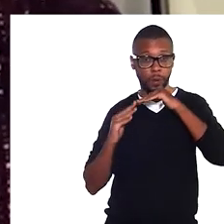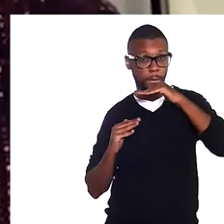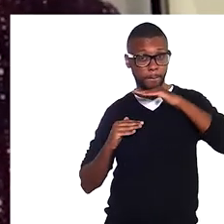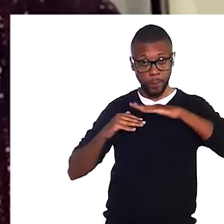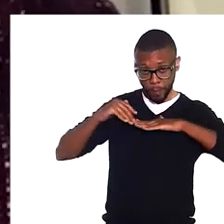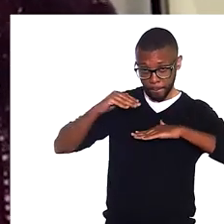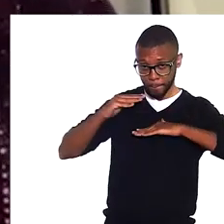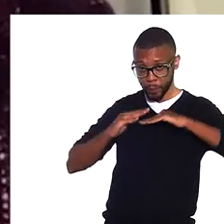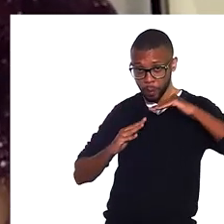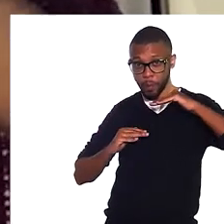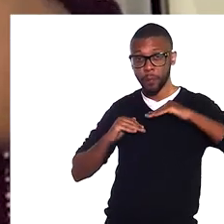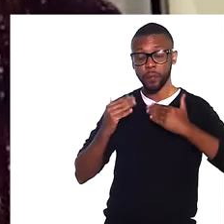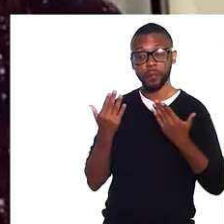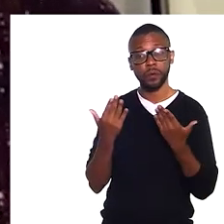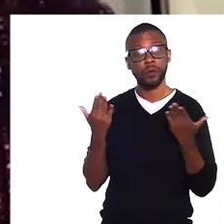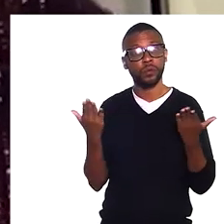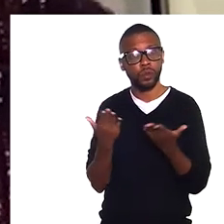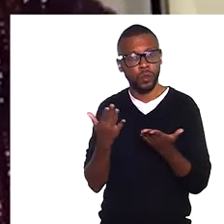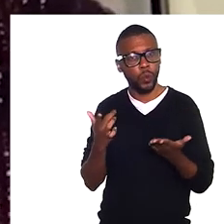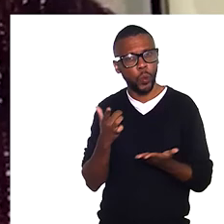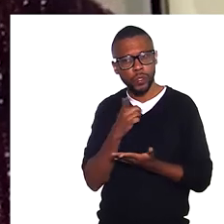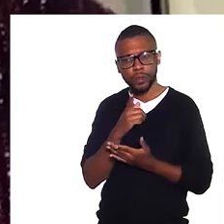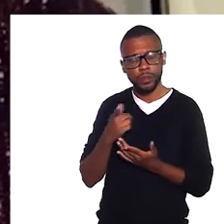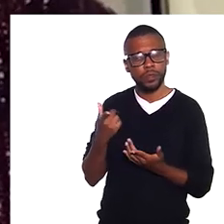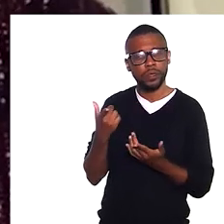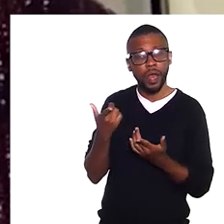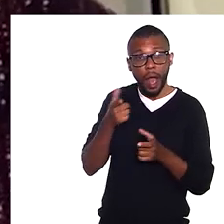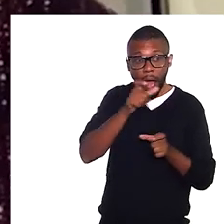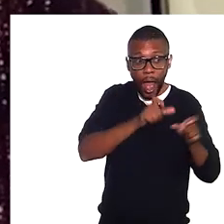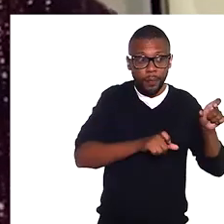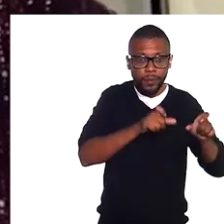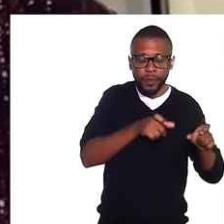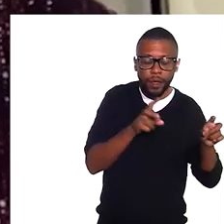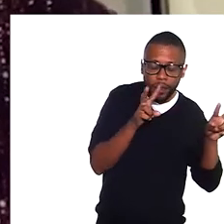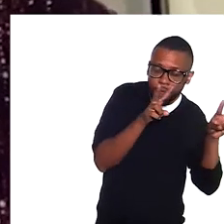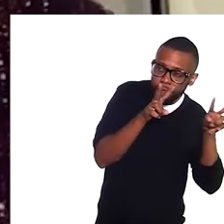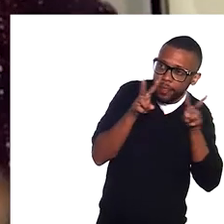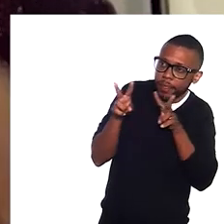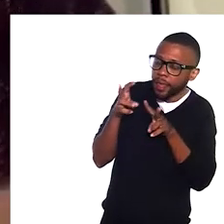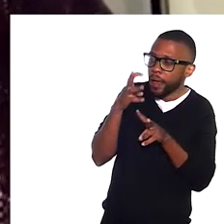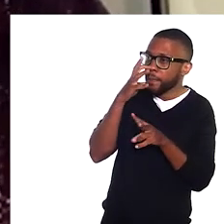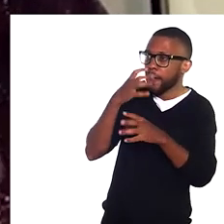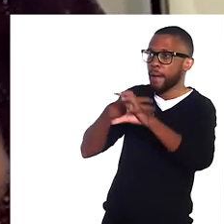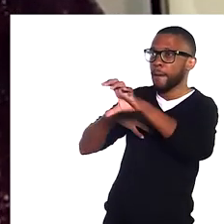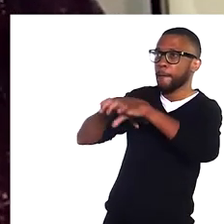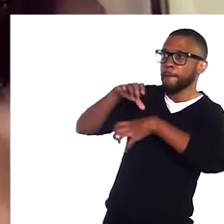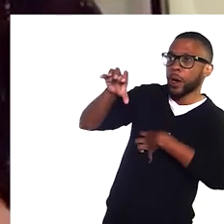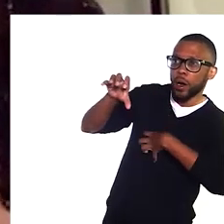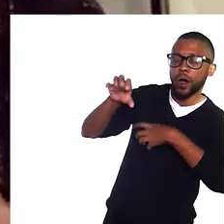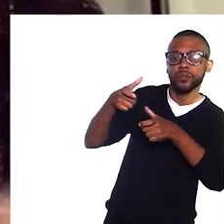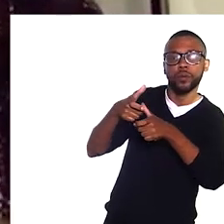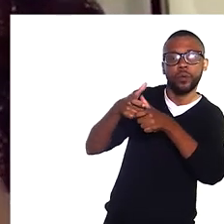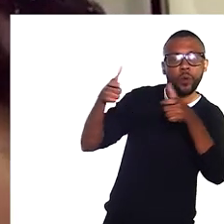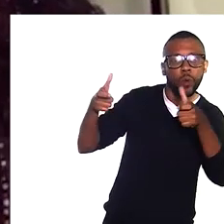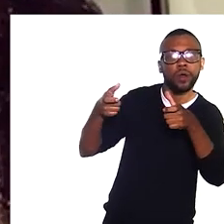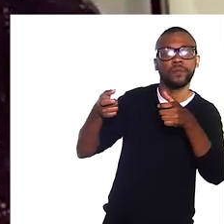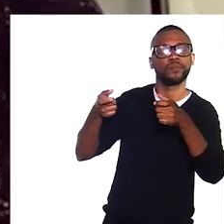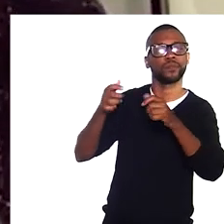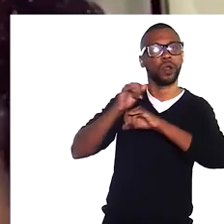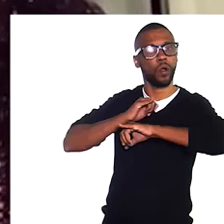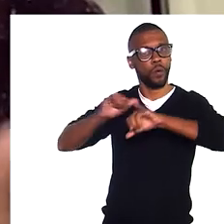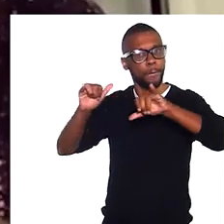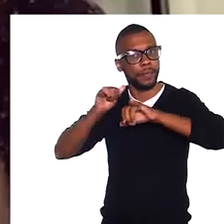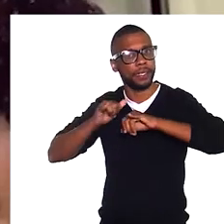chegando nesse momento em que as pessoas conseguem se ver numa gama grande de